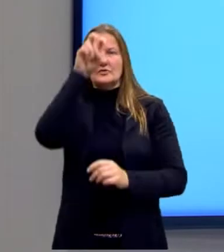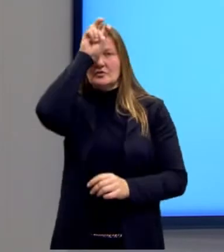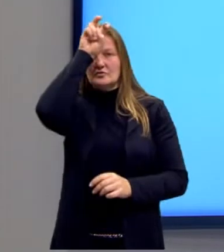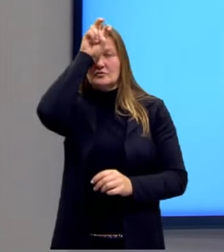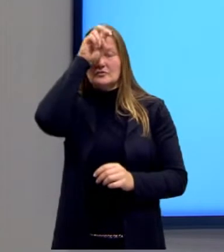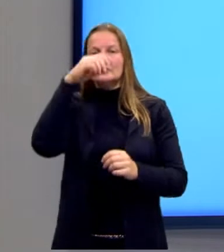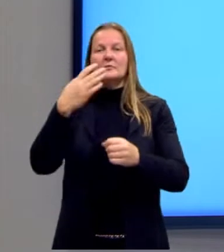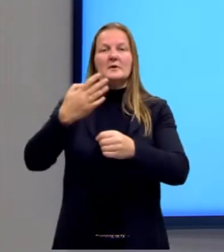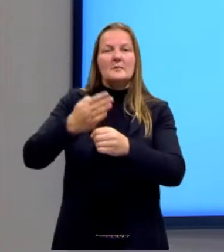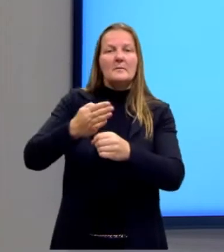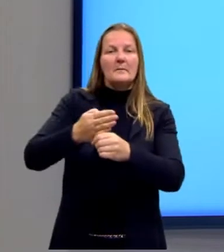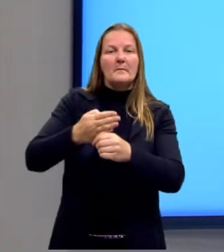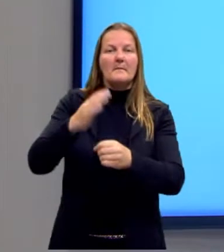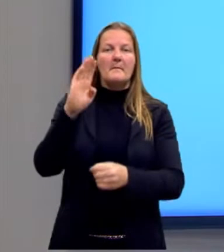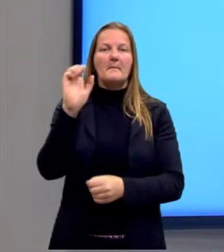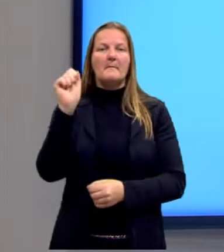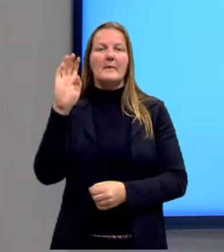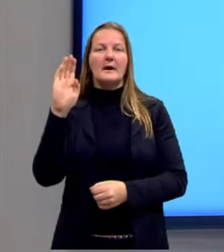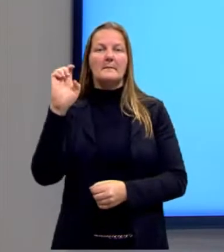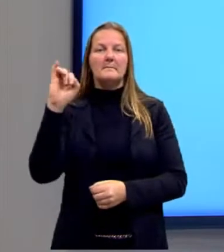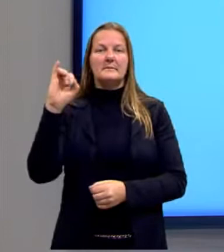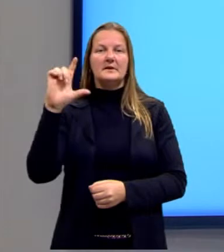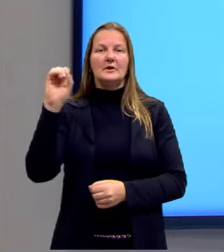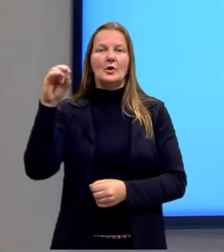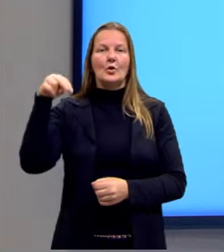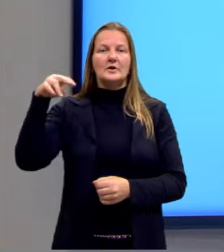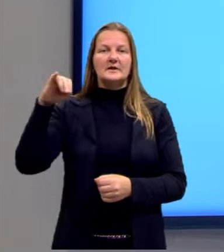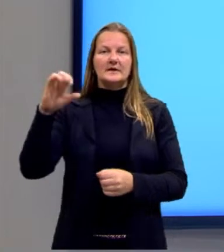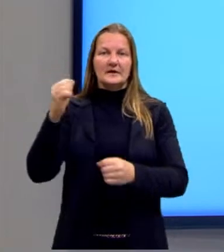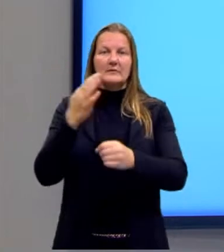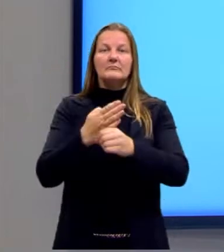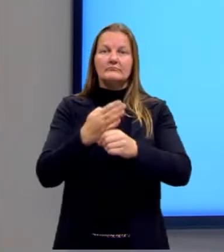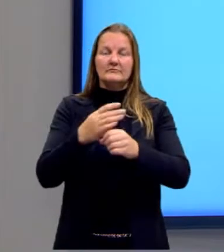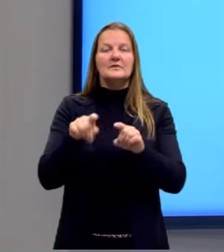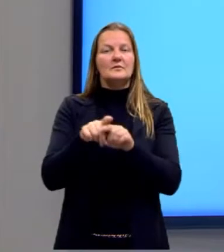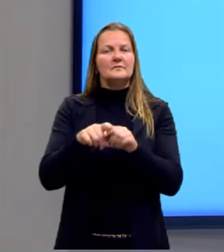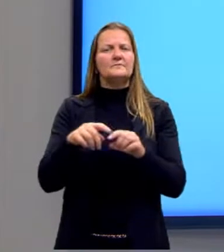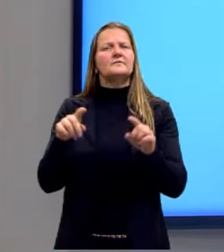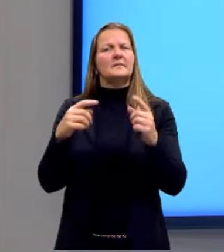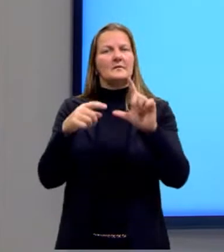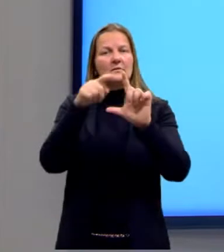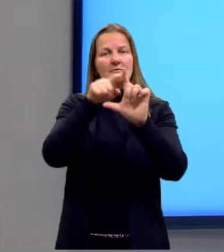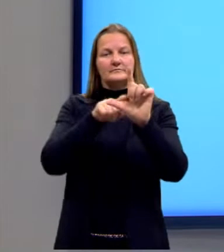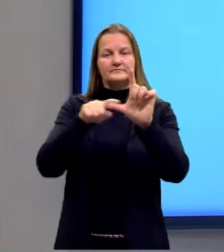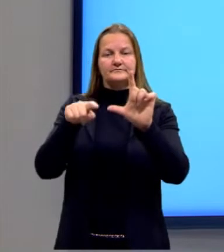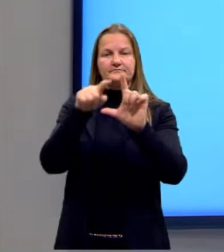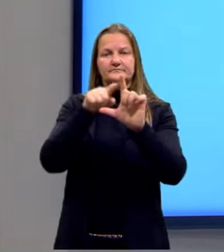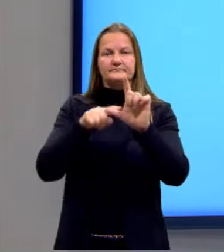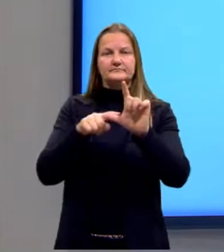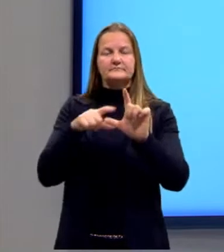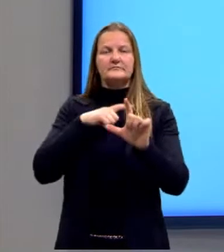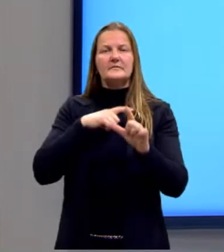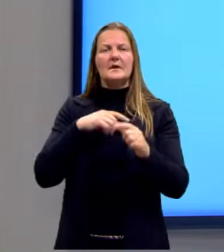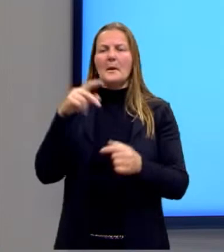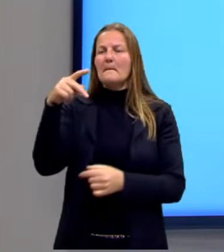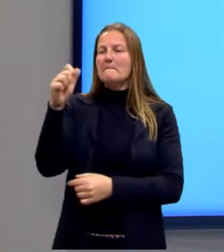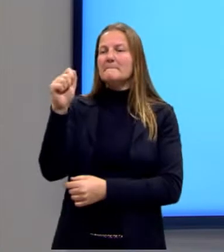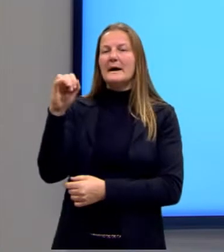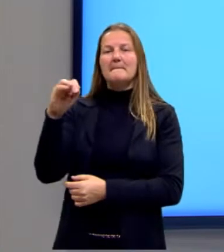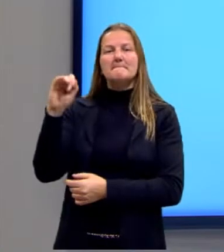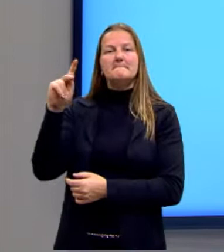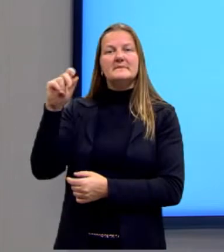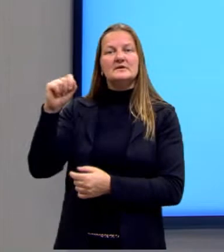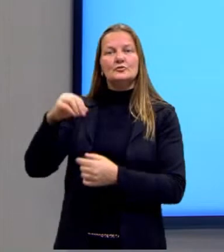babilônios. É possível encontrar problemas envolvendo a cotangente no papiro rinde. E também uma